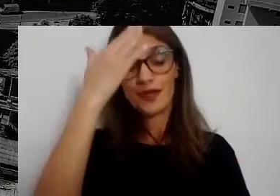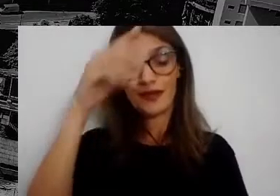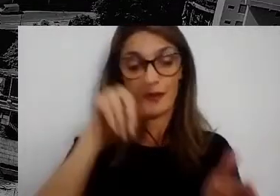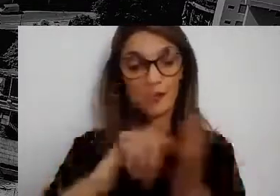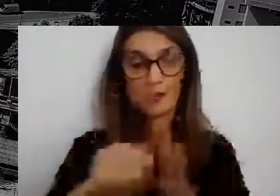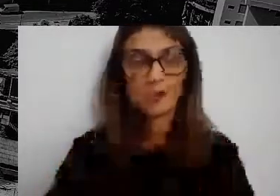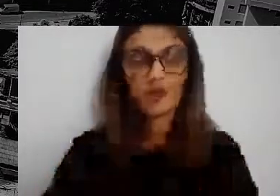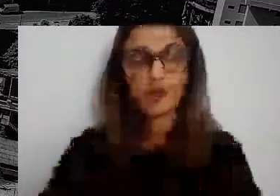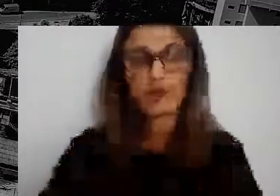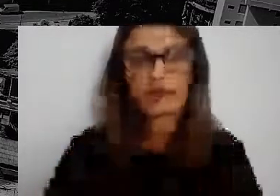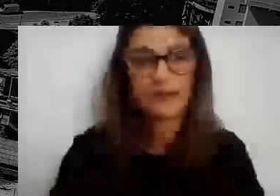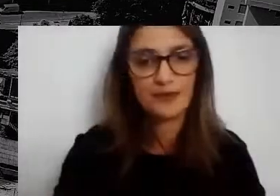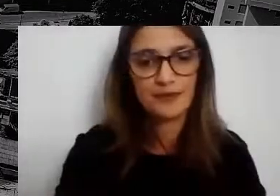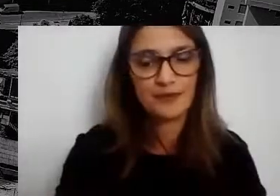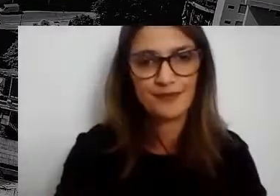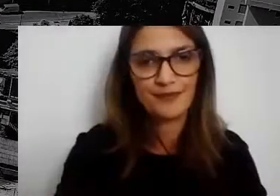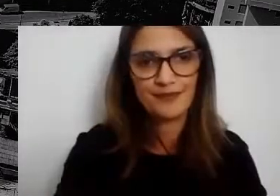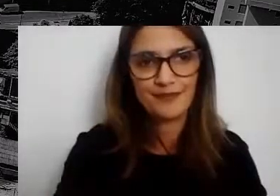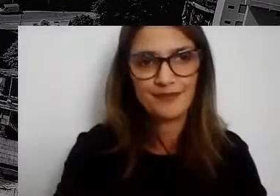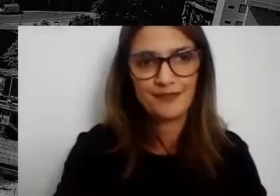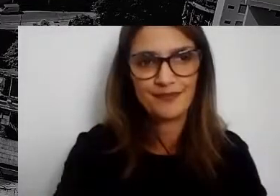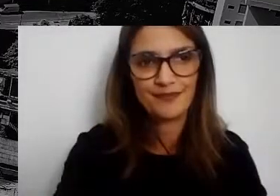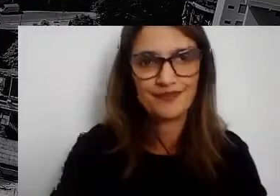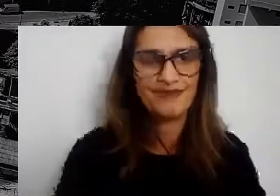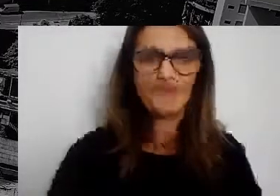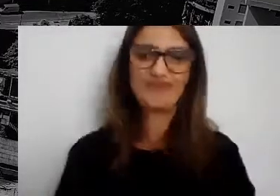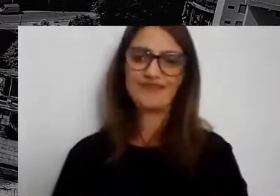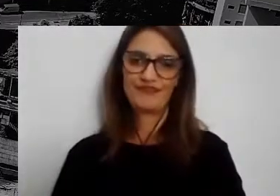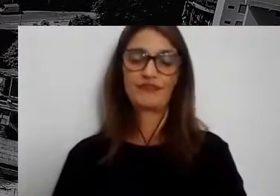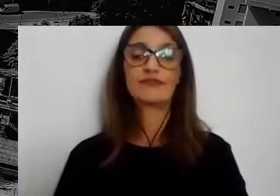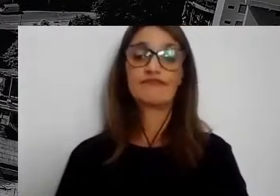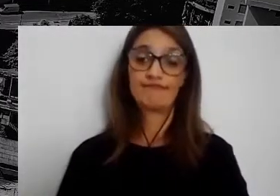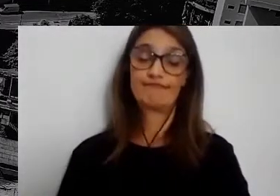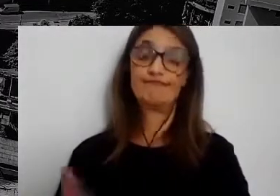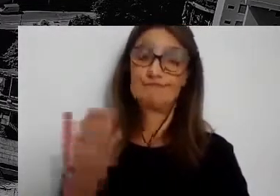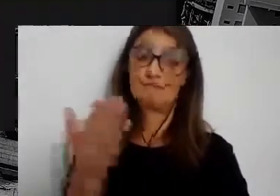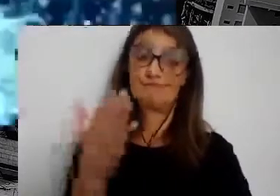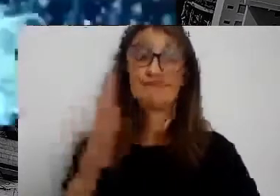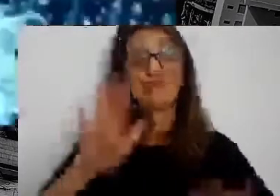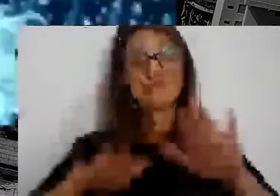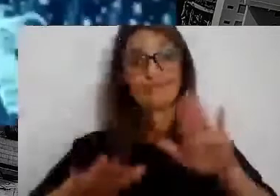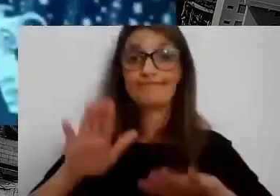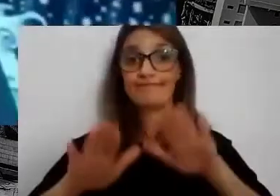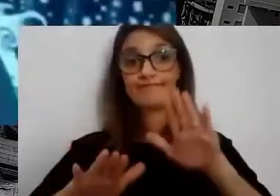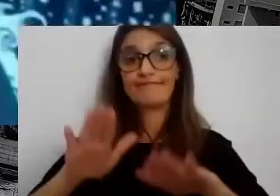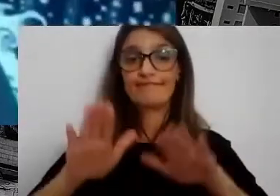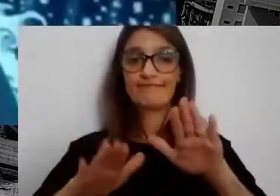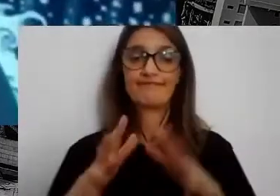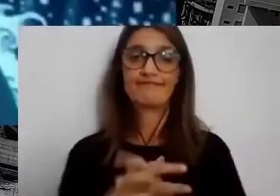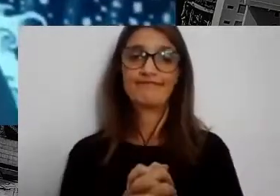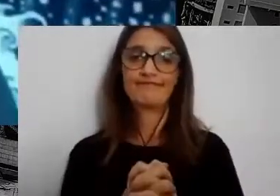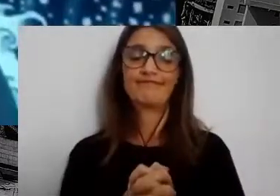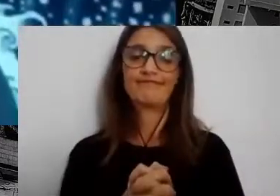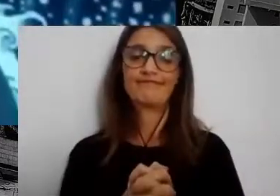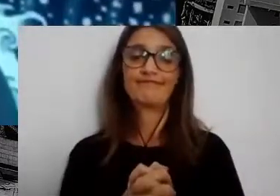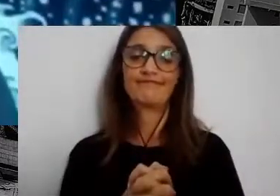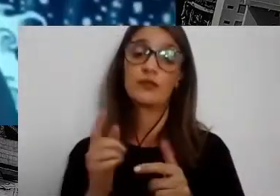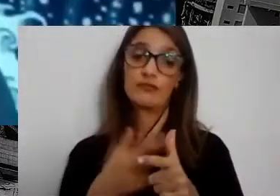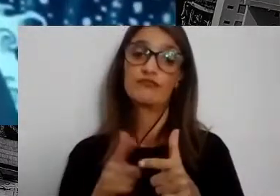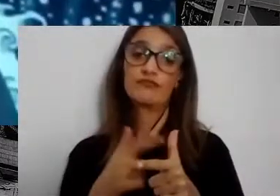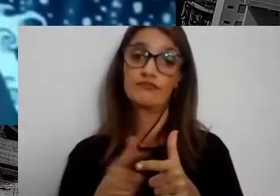This is, in relative terms, a newer issue, and there's a lot of work to be done